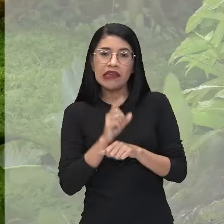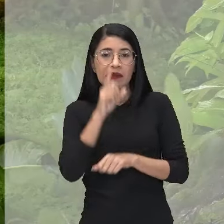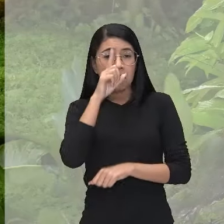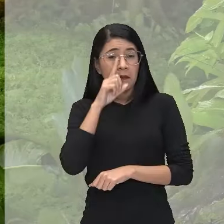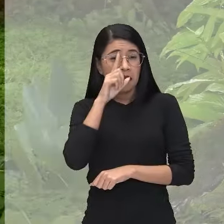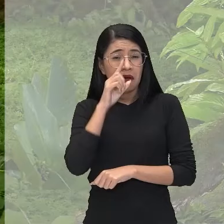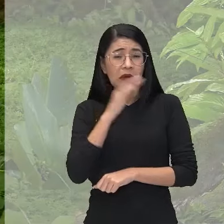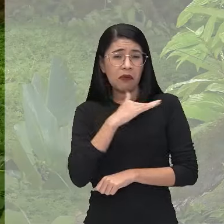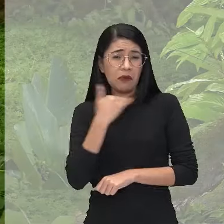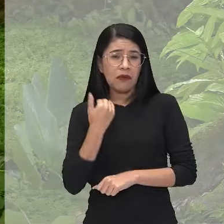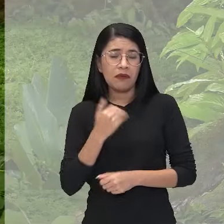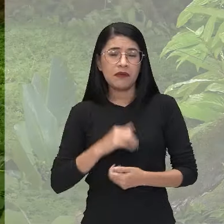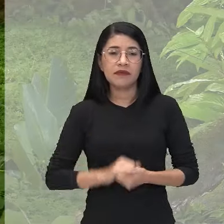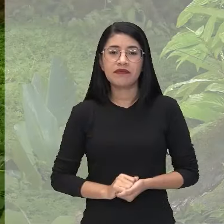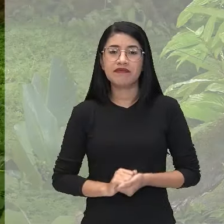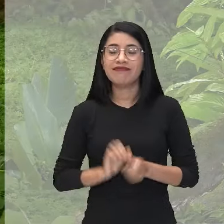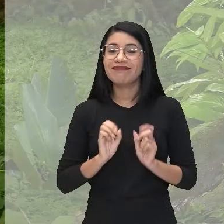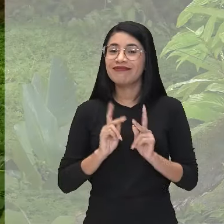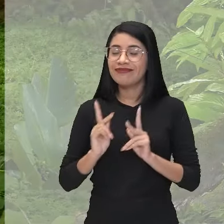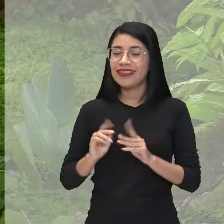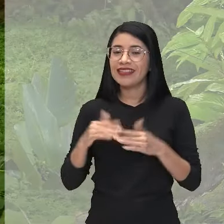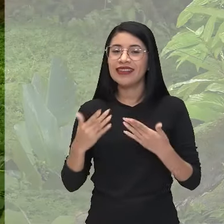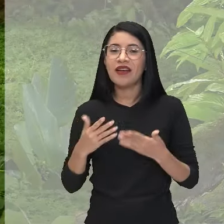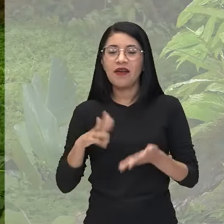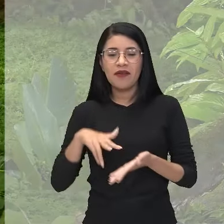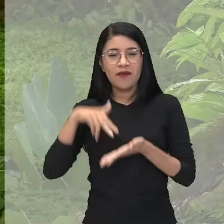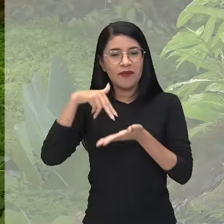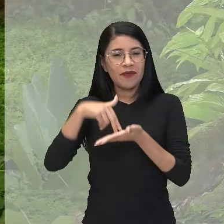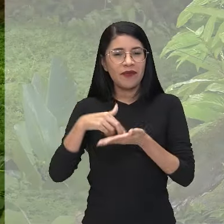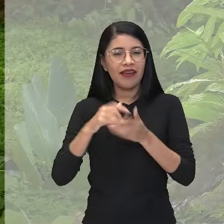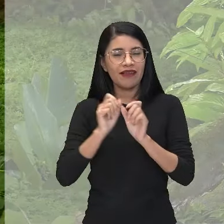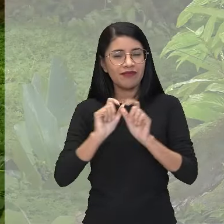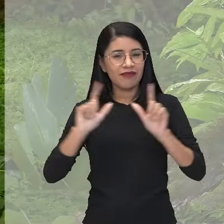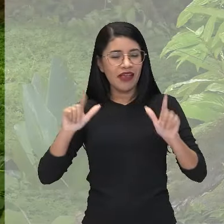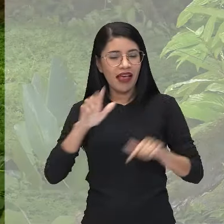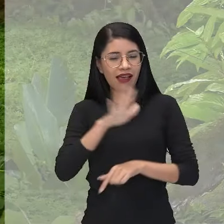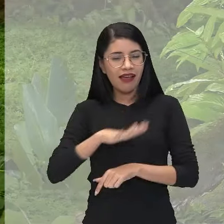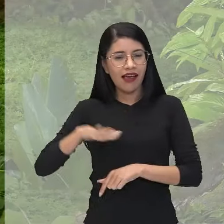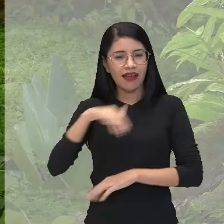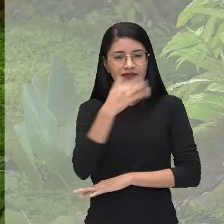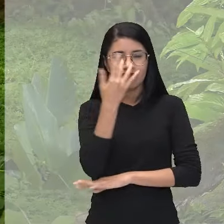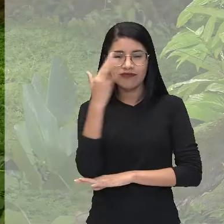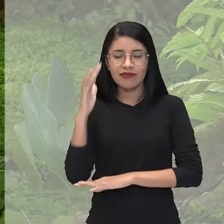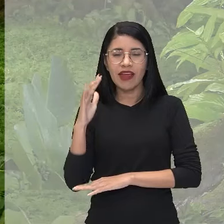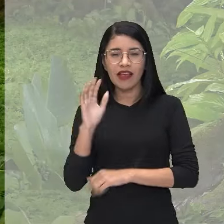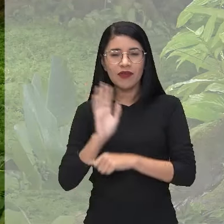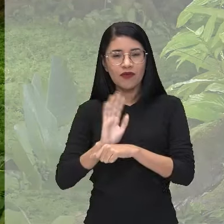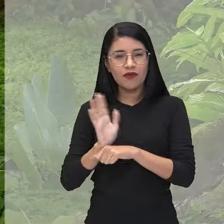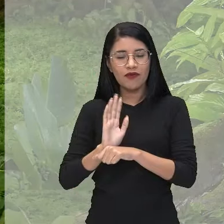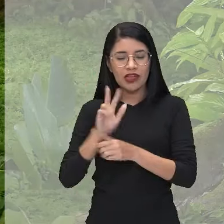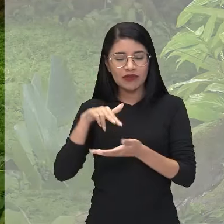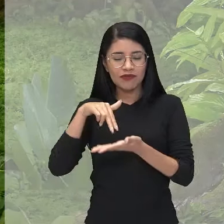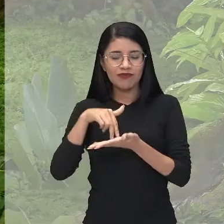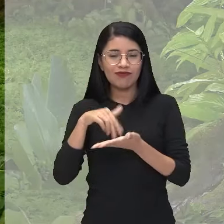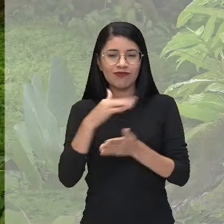mortal. Muito bem! Olha só onde eu vim parar aqui no cenário aí do nosso vídeo, né? No meio dessa floresta. Aqui uma